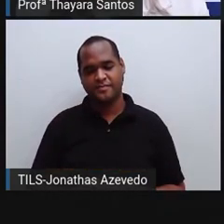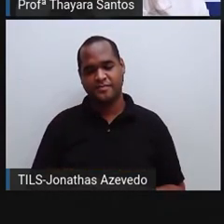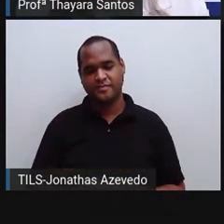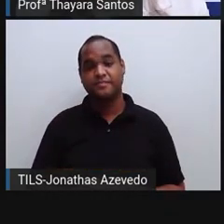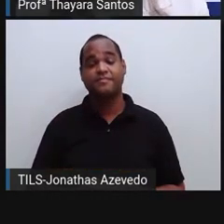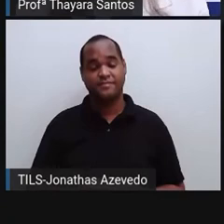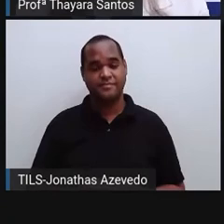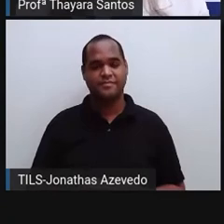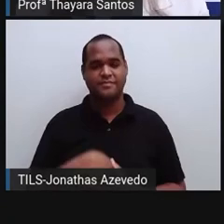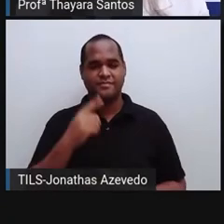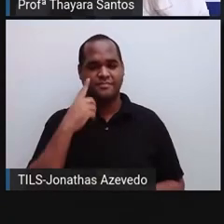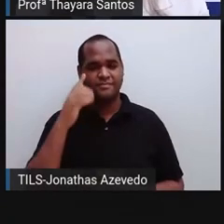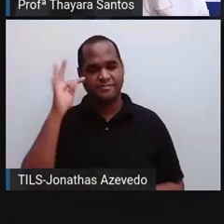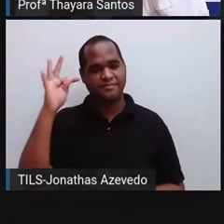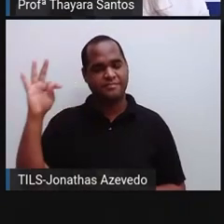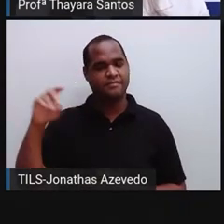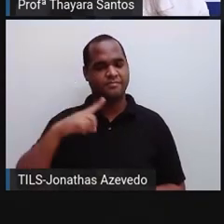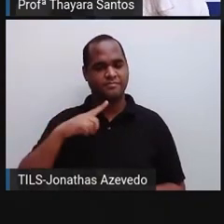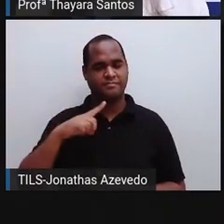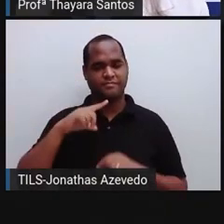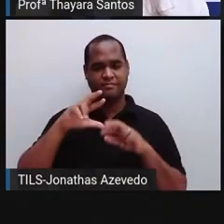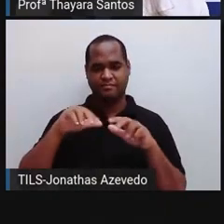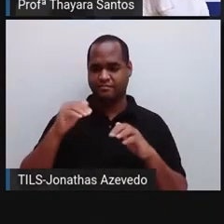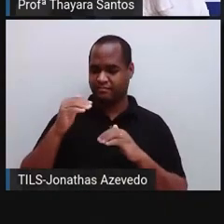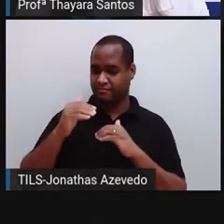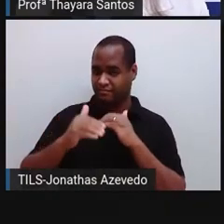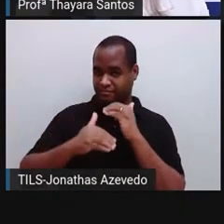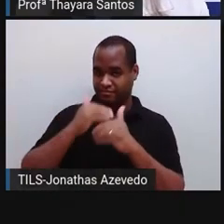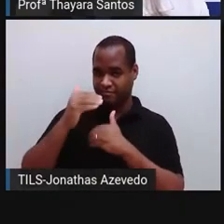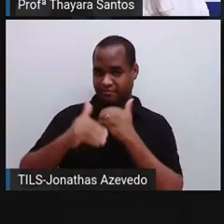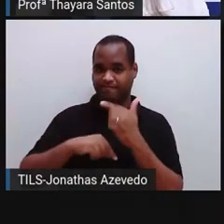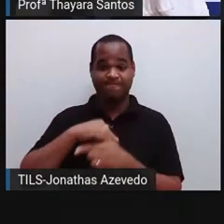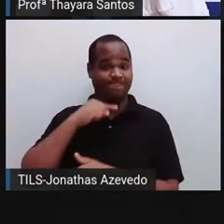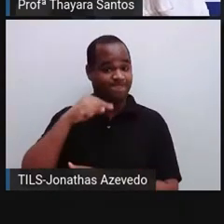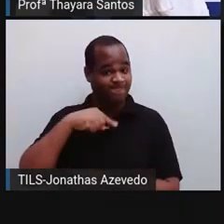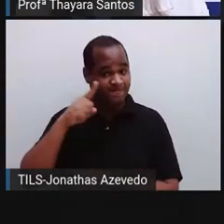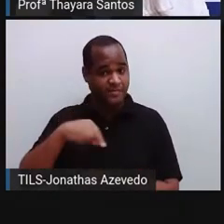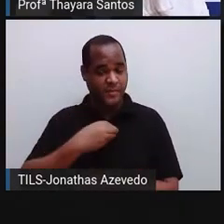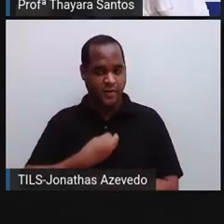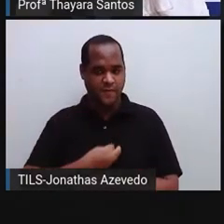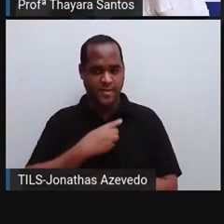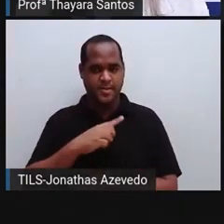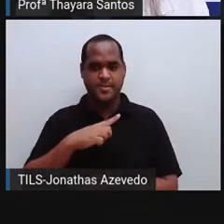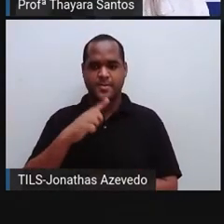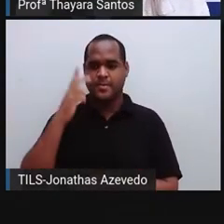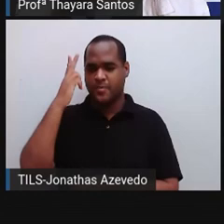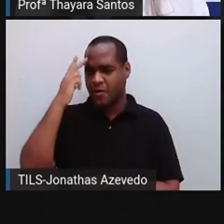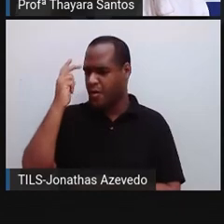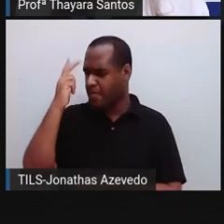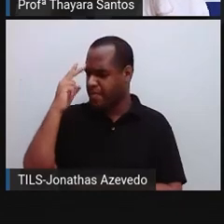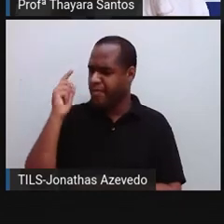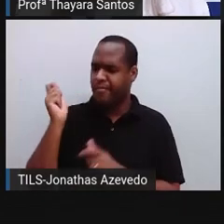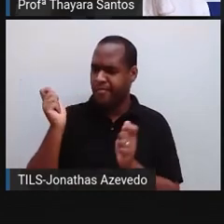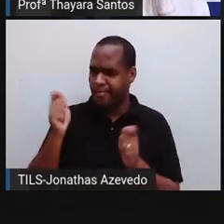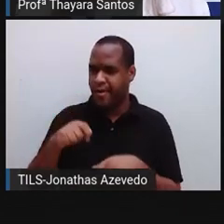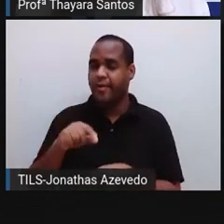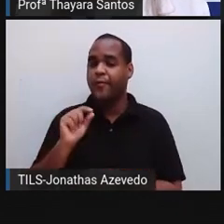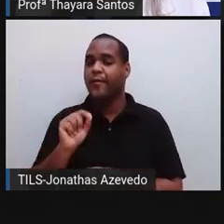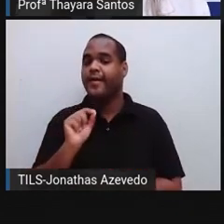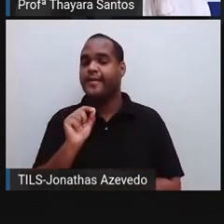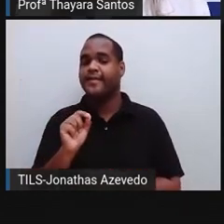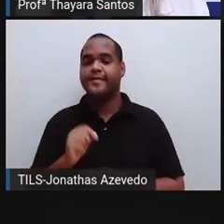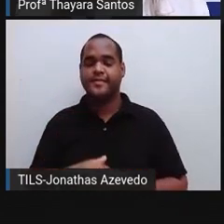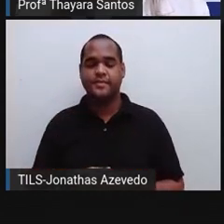Vamos lá. A teoria que afirma que não ocorreu evolução e que todos os seres vivos sempre existiram da forma atual é chamada